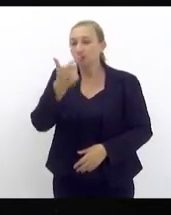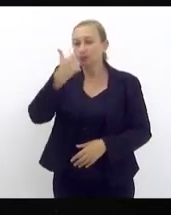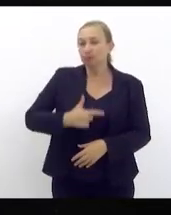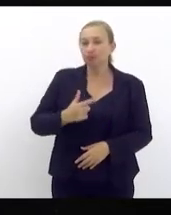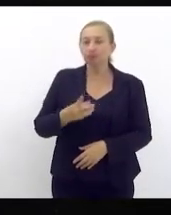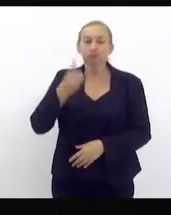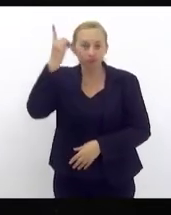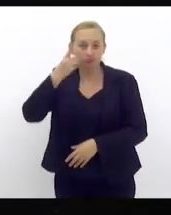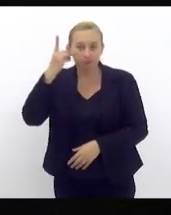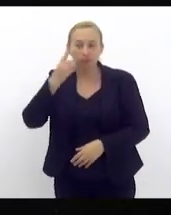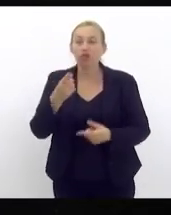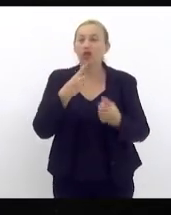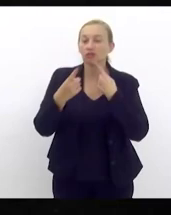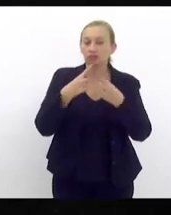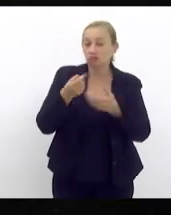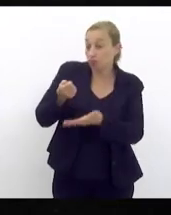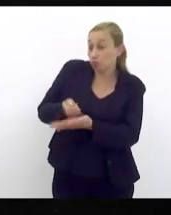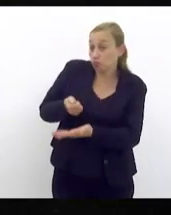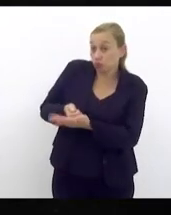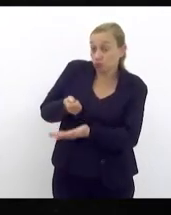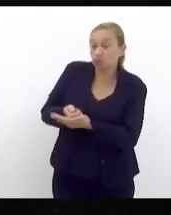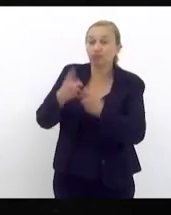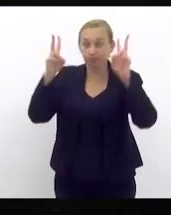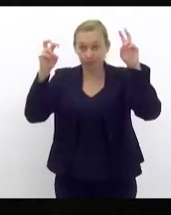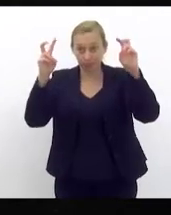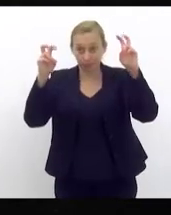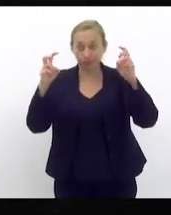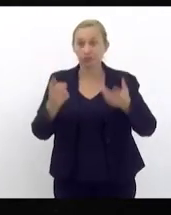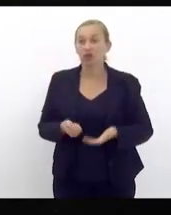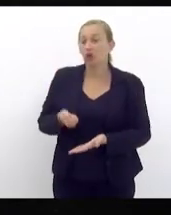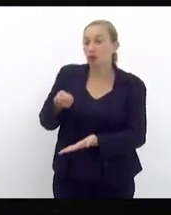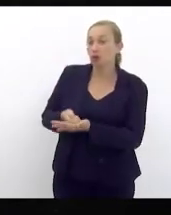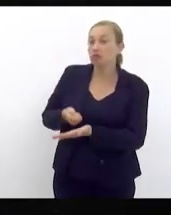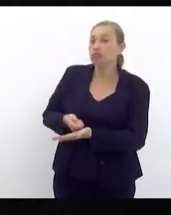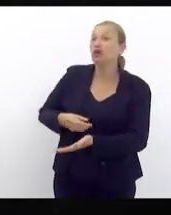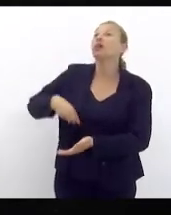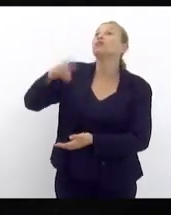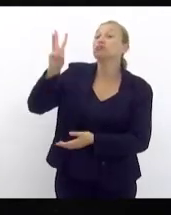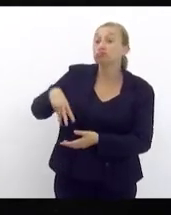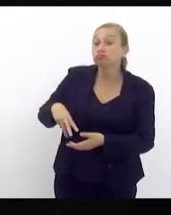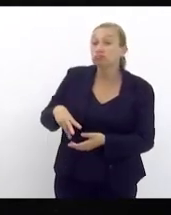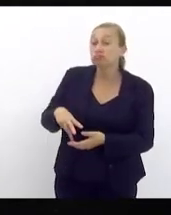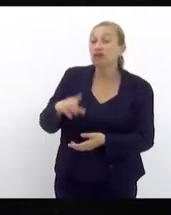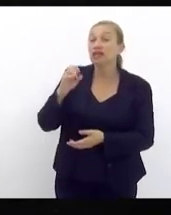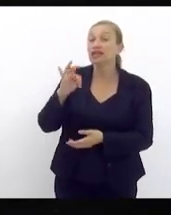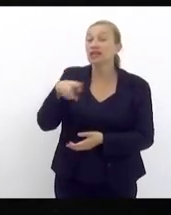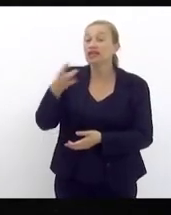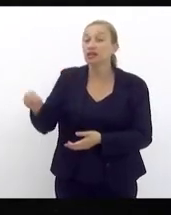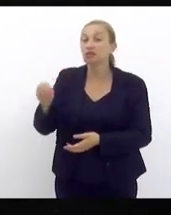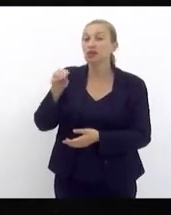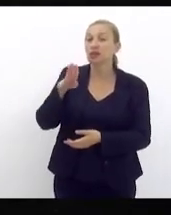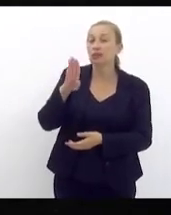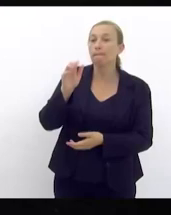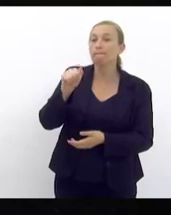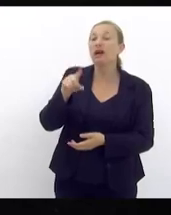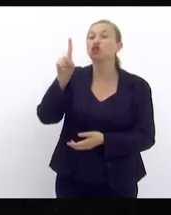discutir essa questão de cobrar cobrar cadê a ampliação da estação do Guandu ora se a população